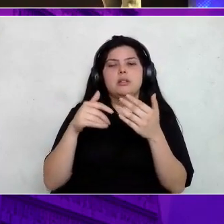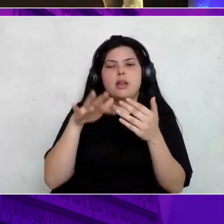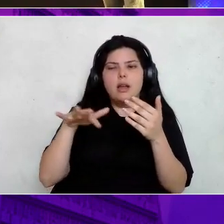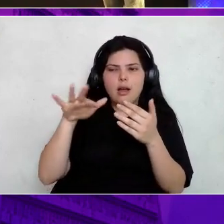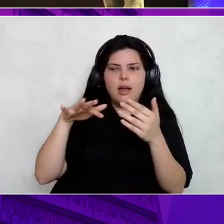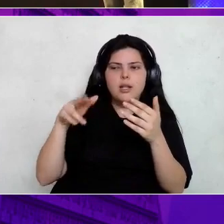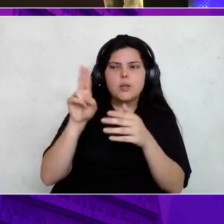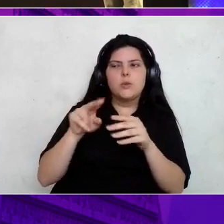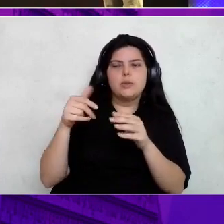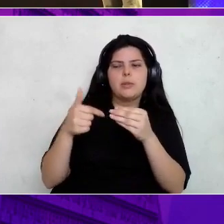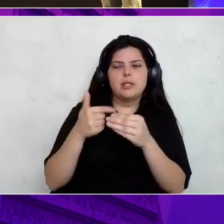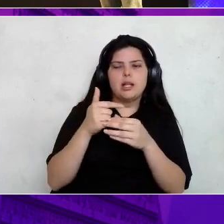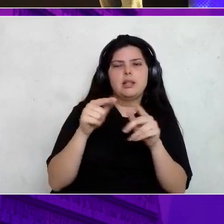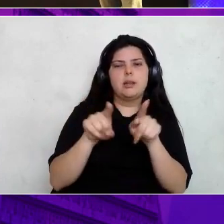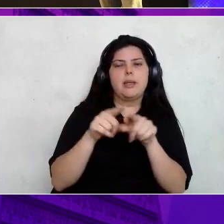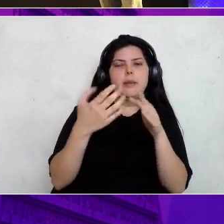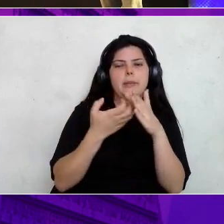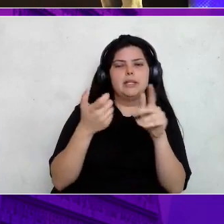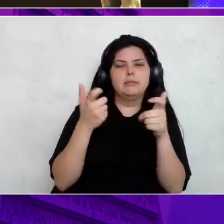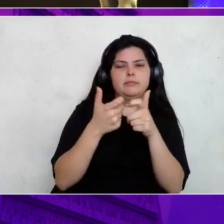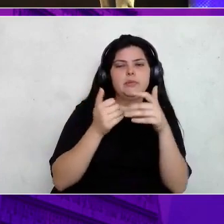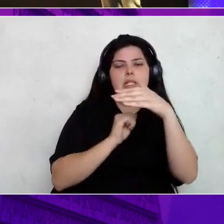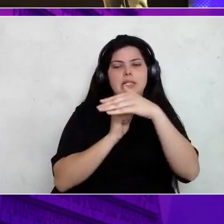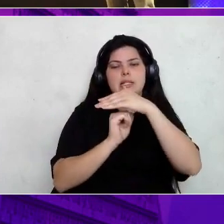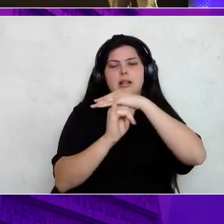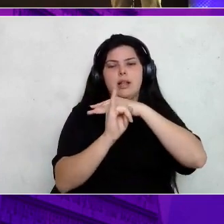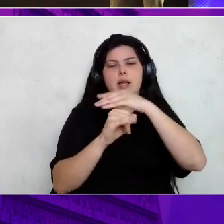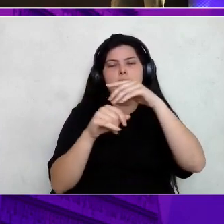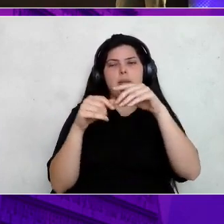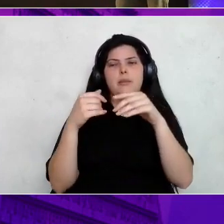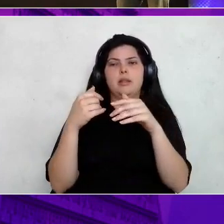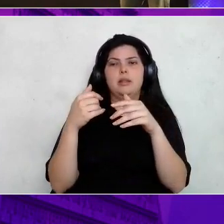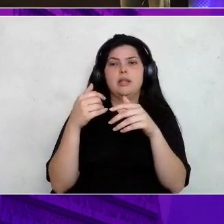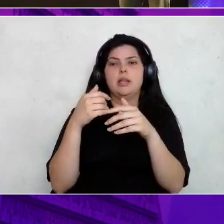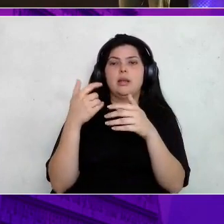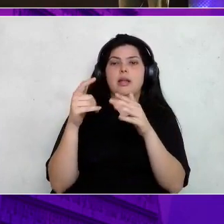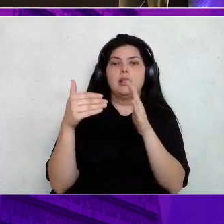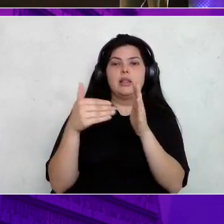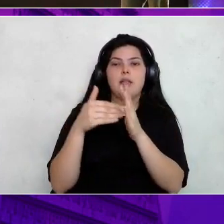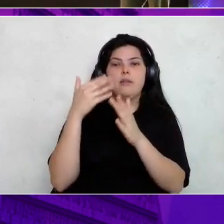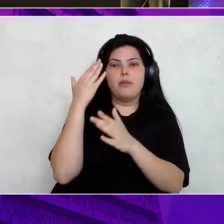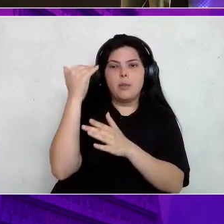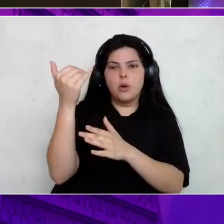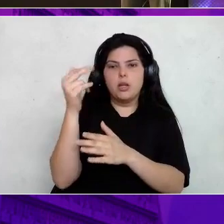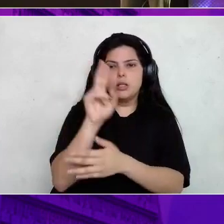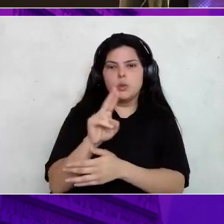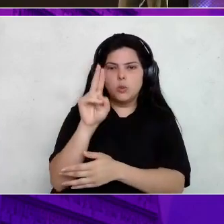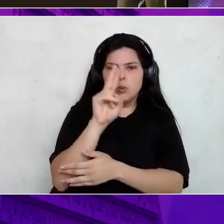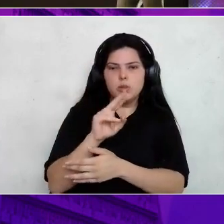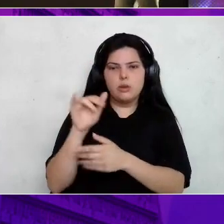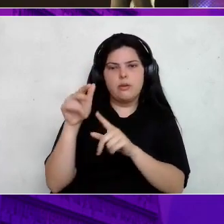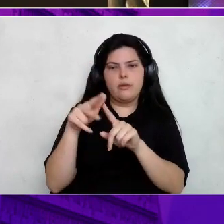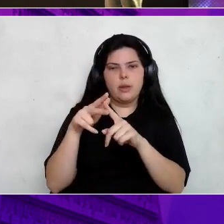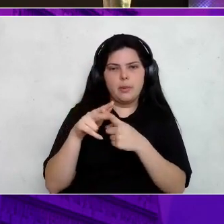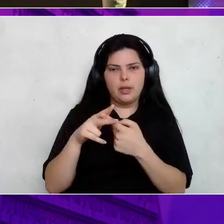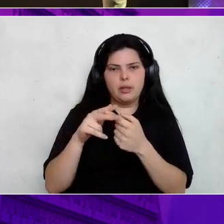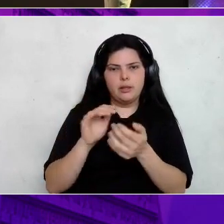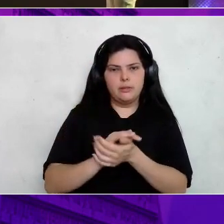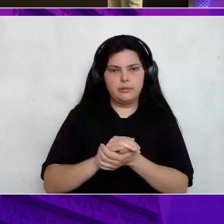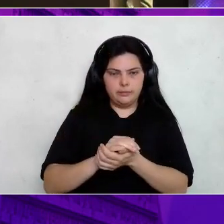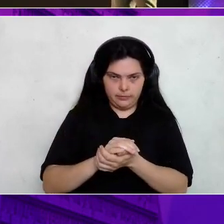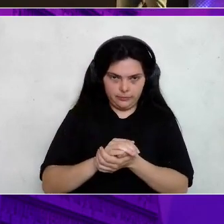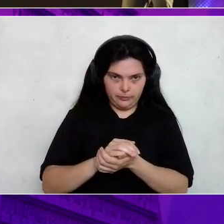desde empresas menores, startups, até grandes clientes, tá? Grandes empresas que utilizam a nossa ferramenta. Peço